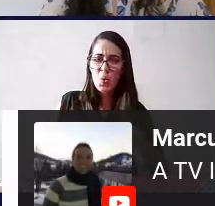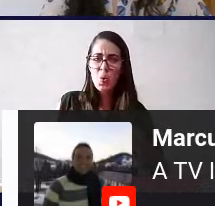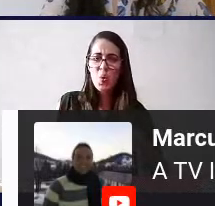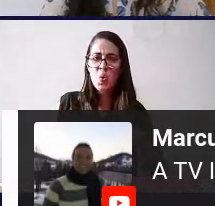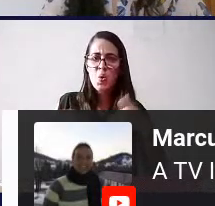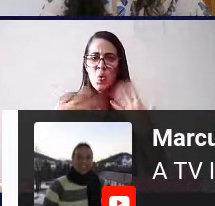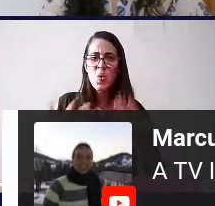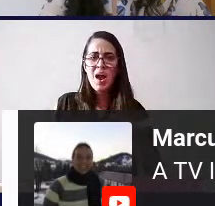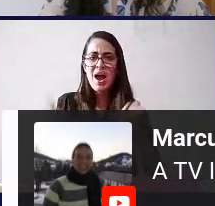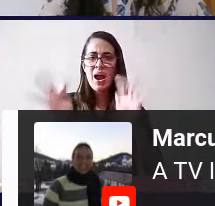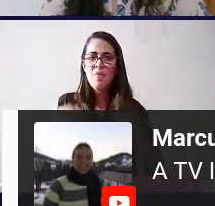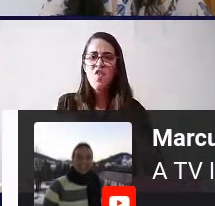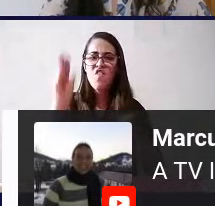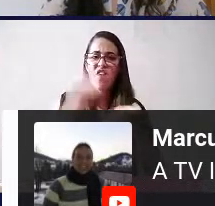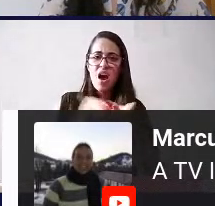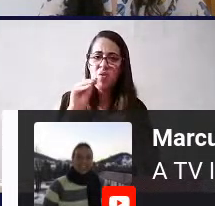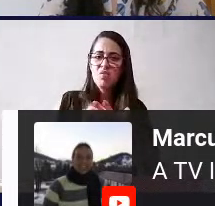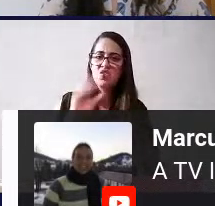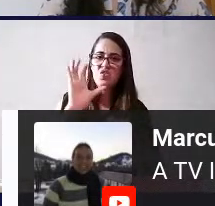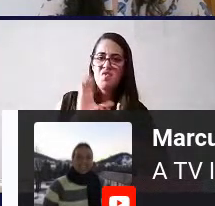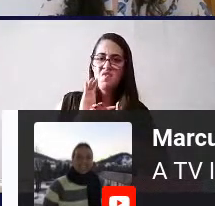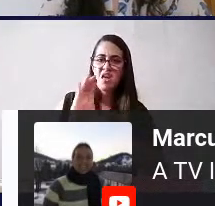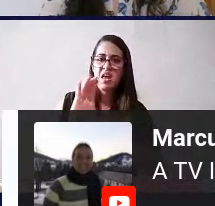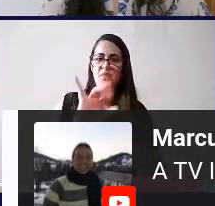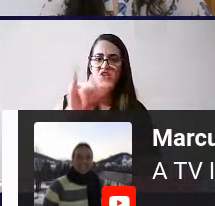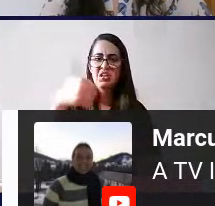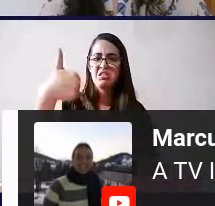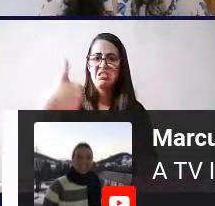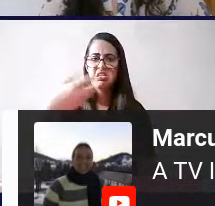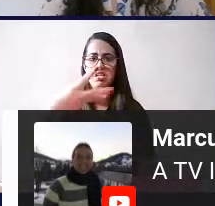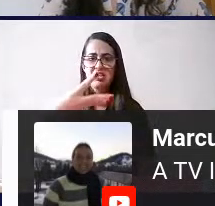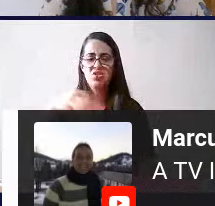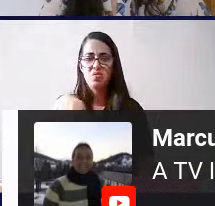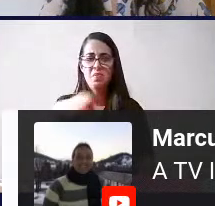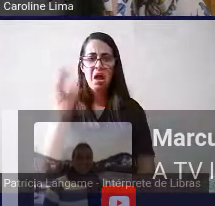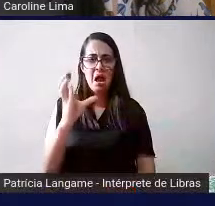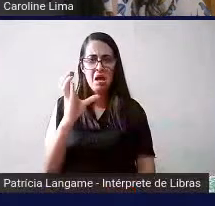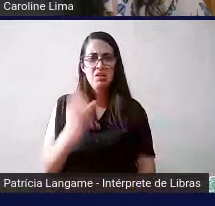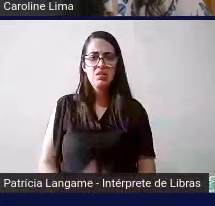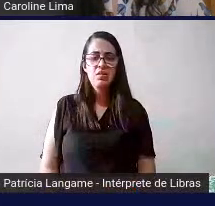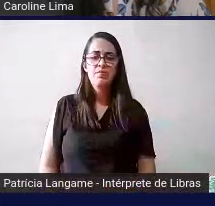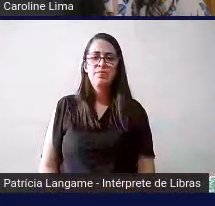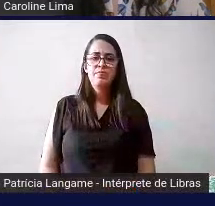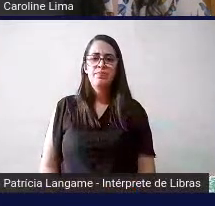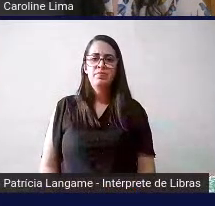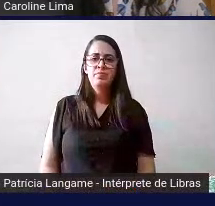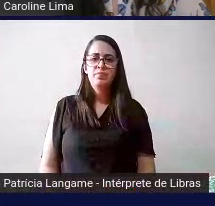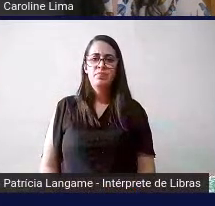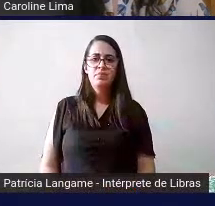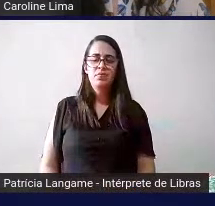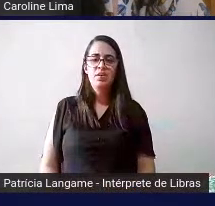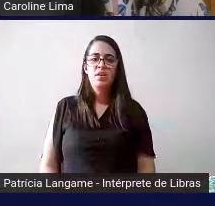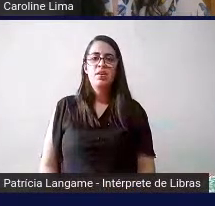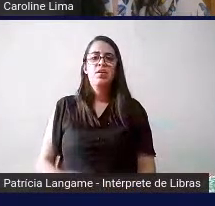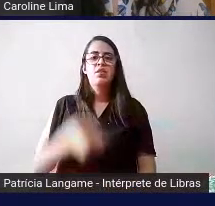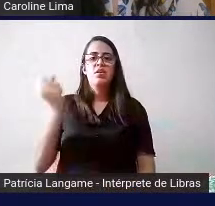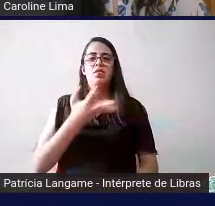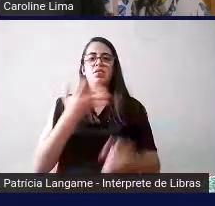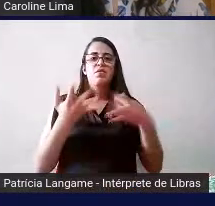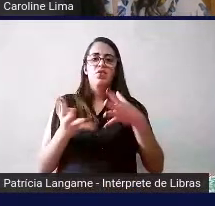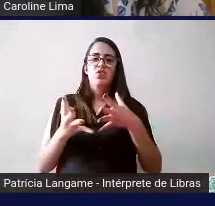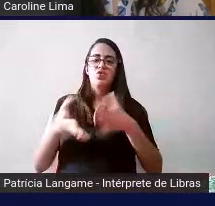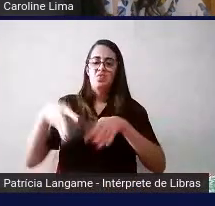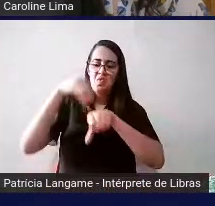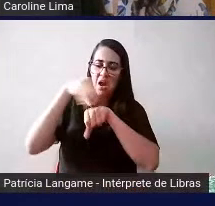que acabou por falta de verba dia 13 de março então realmente recentemente foi divulgado nas redes sociais